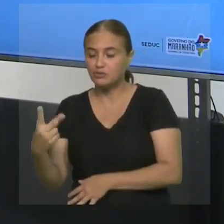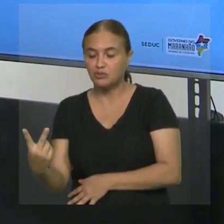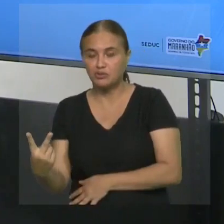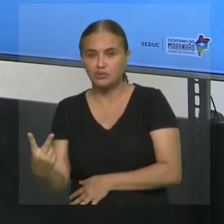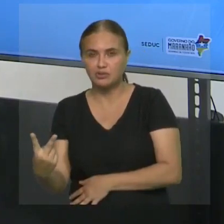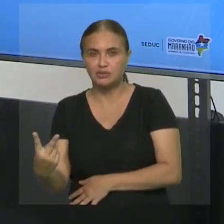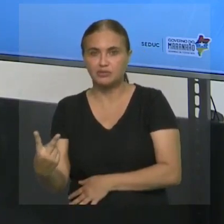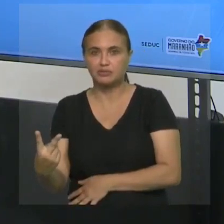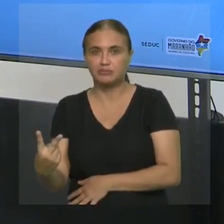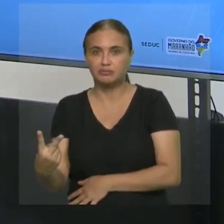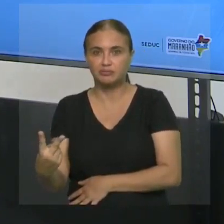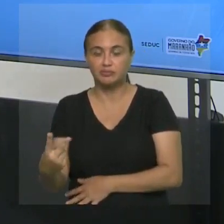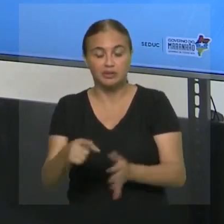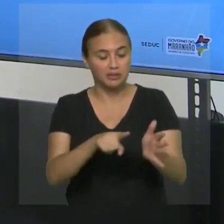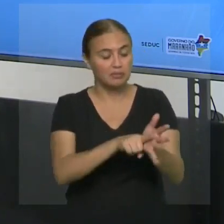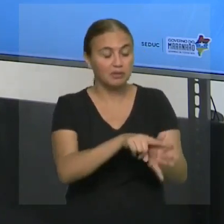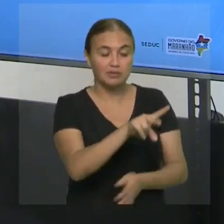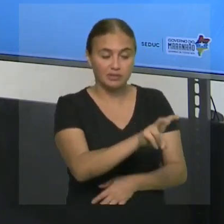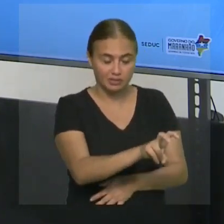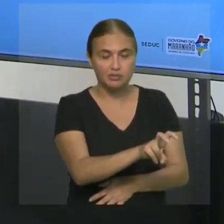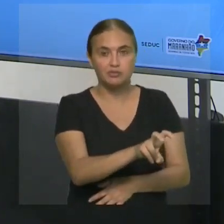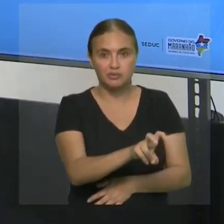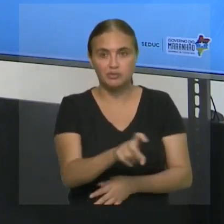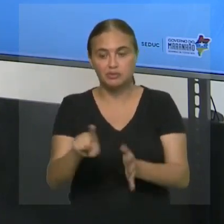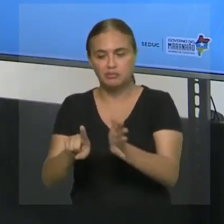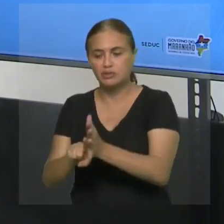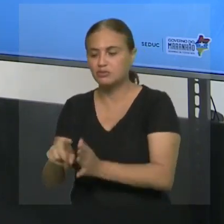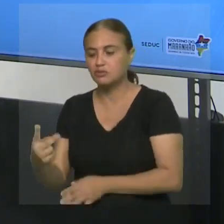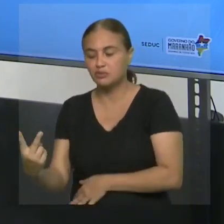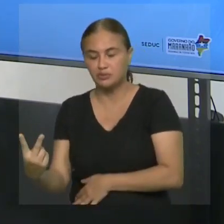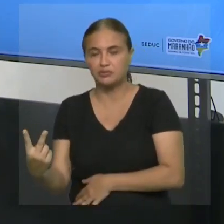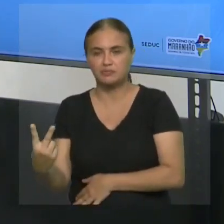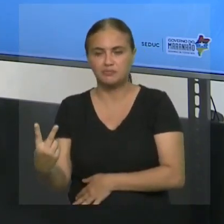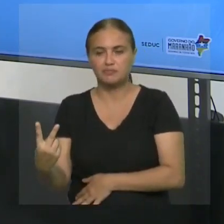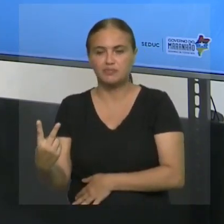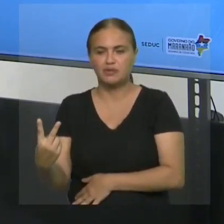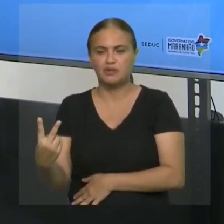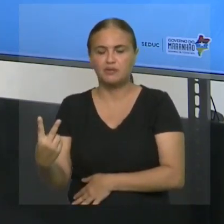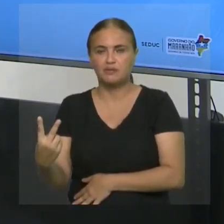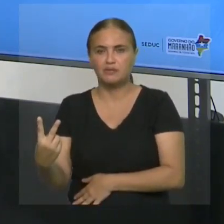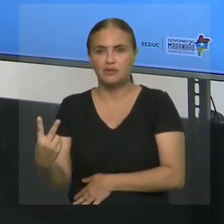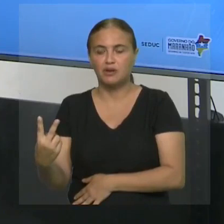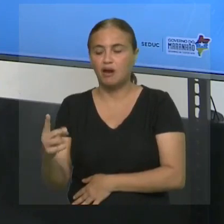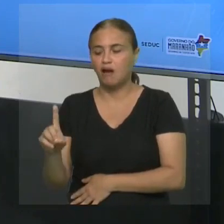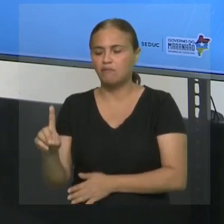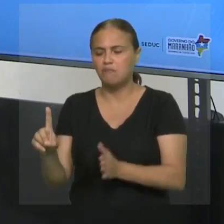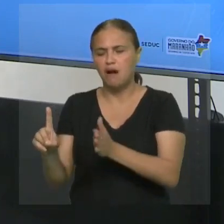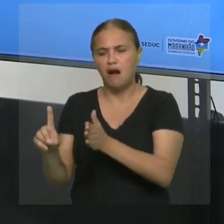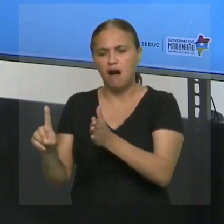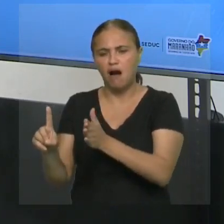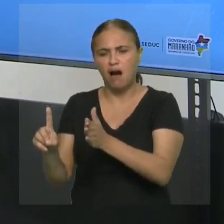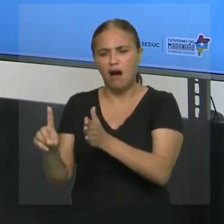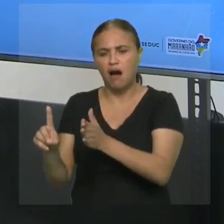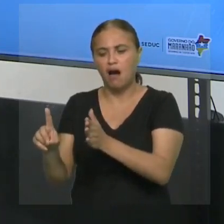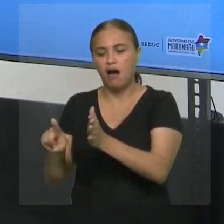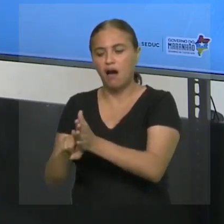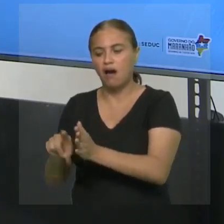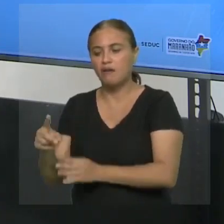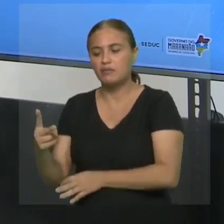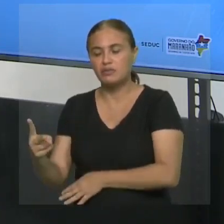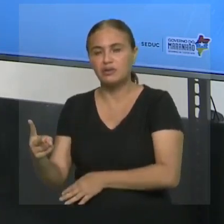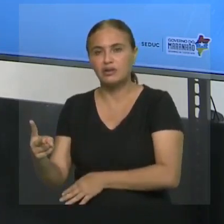Olha para cá. Eu tenho menos cinco e menos dois. Quem é que está mais à direita? É o menos dois.